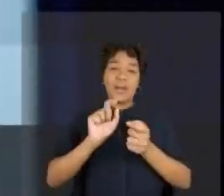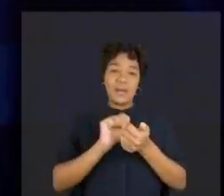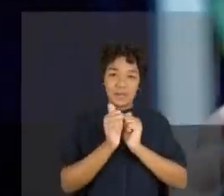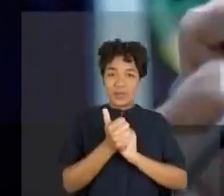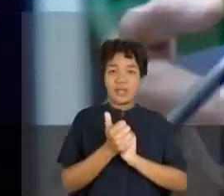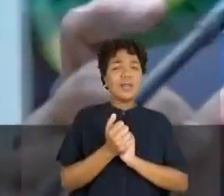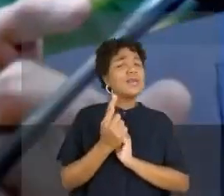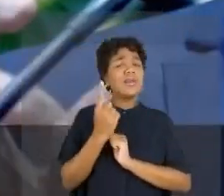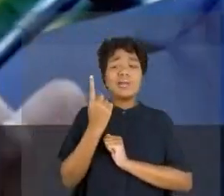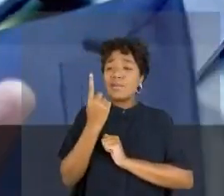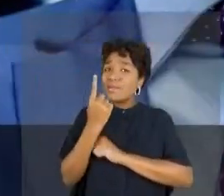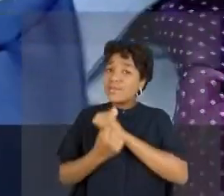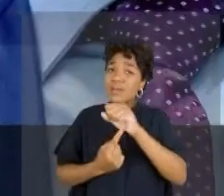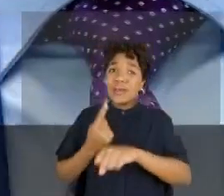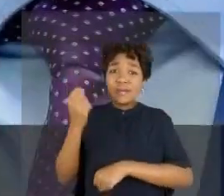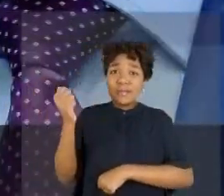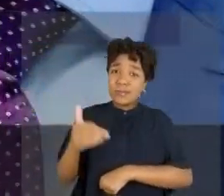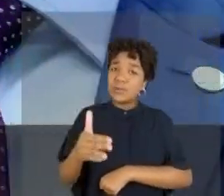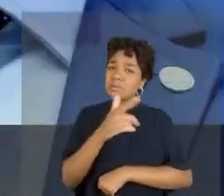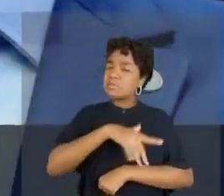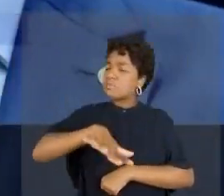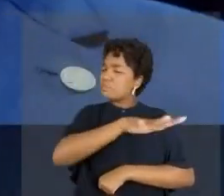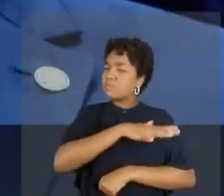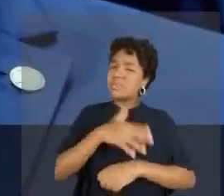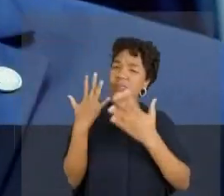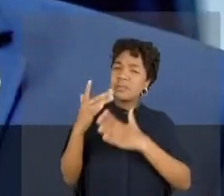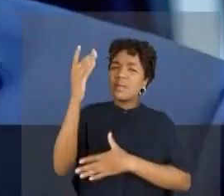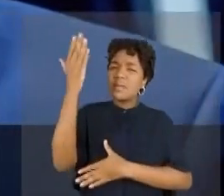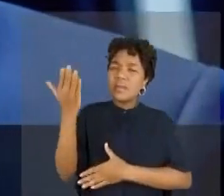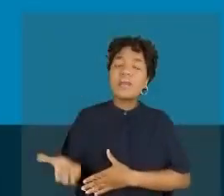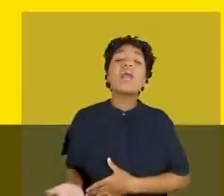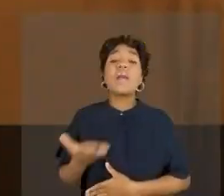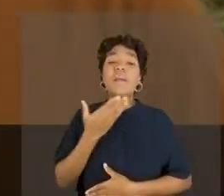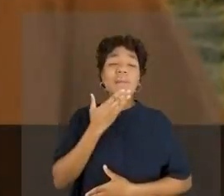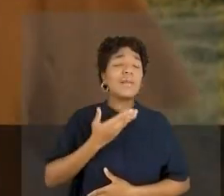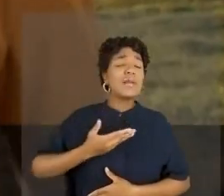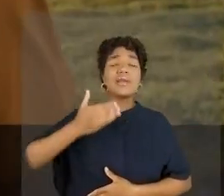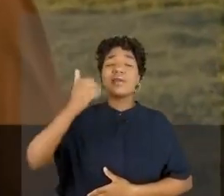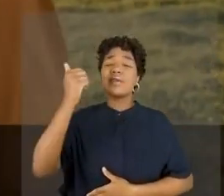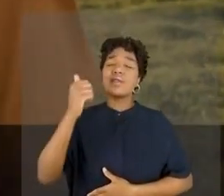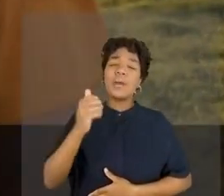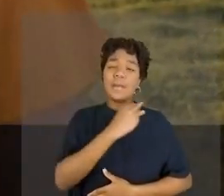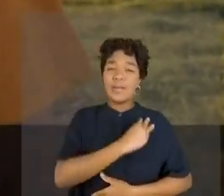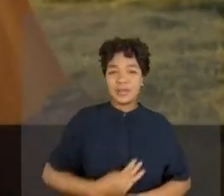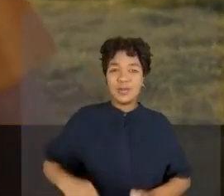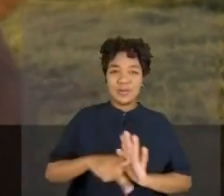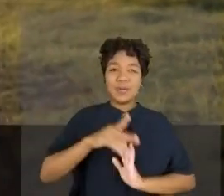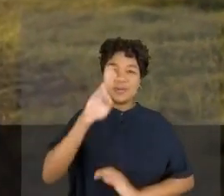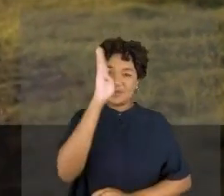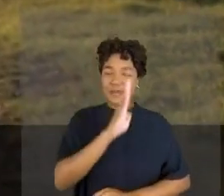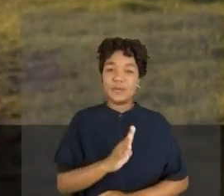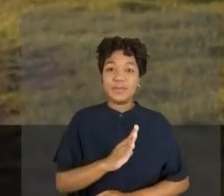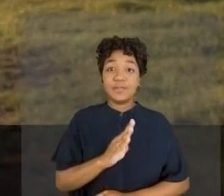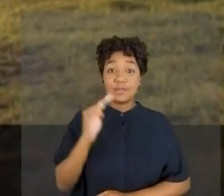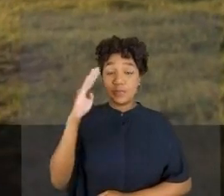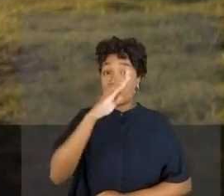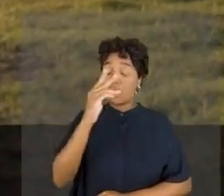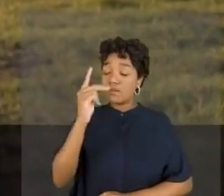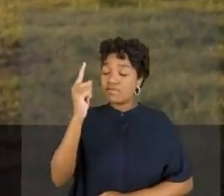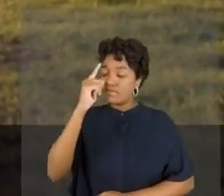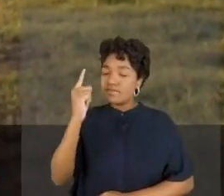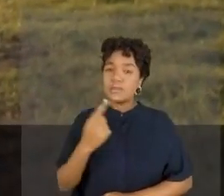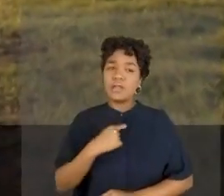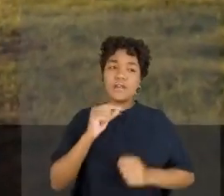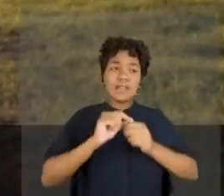em apenas um ano Foi considerado um dos melhores ministros do Brasil Quando o presidente Bolsonaro me chamou e disse Roma, faça o que é